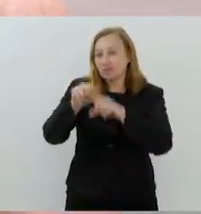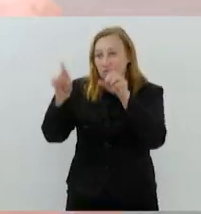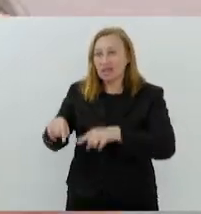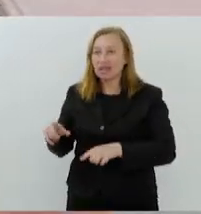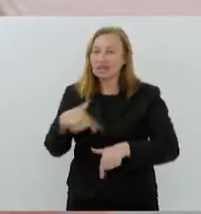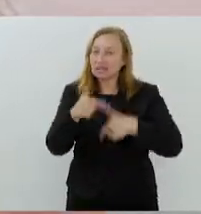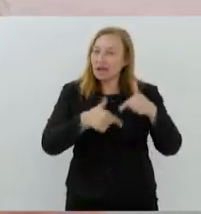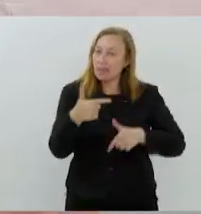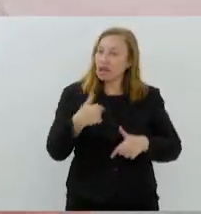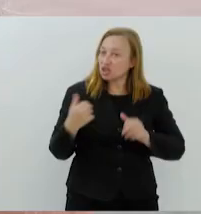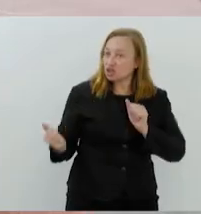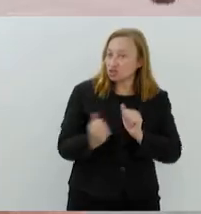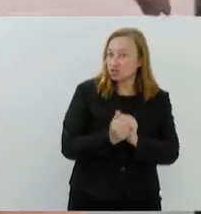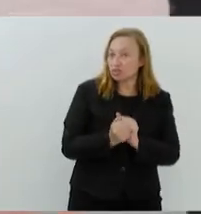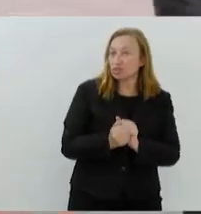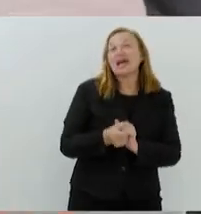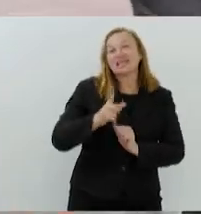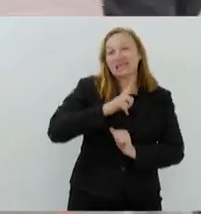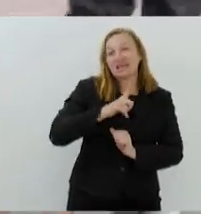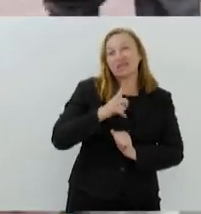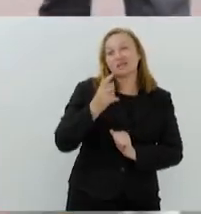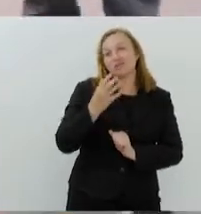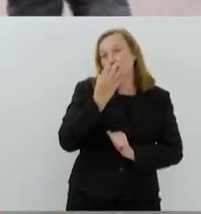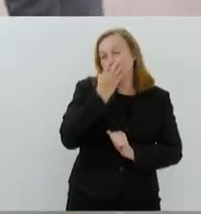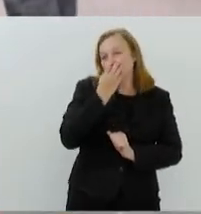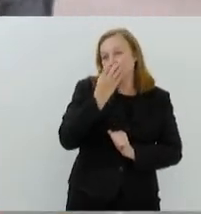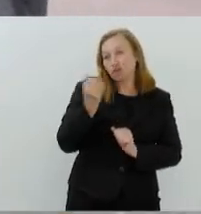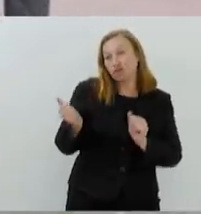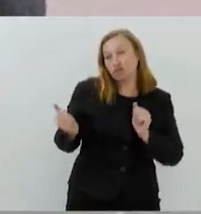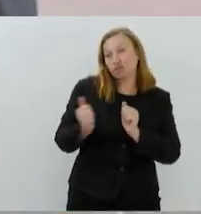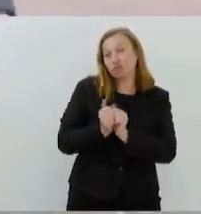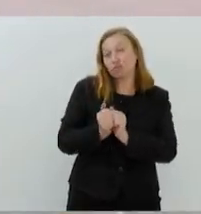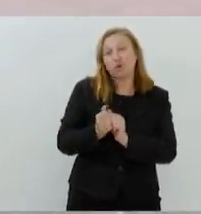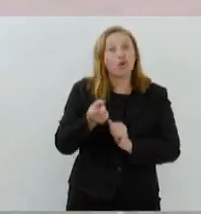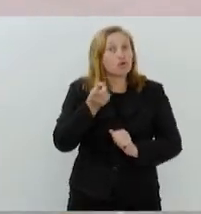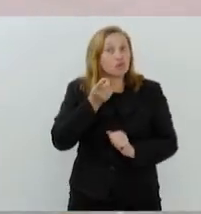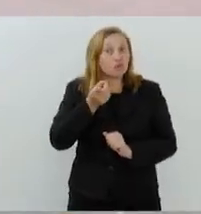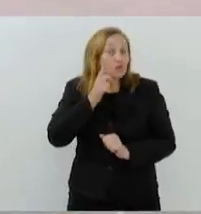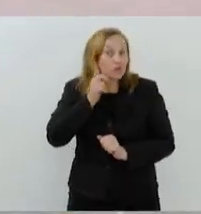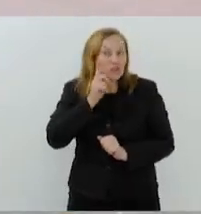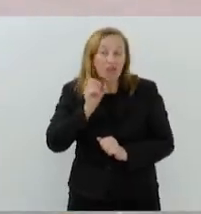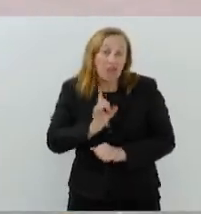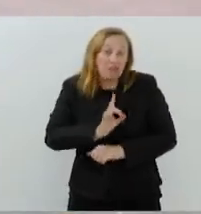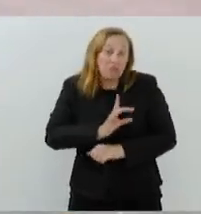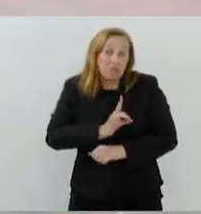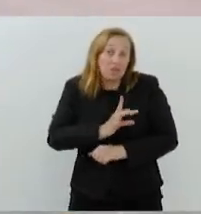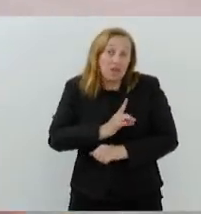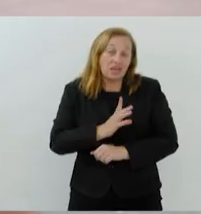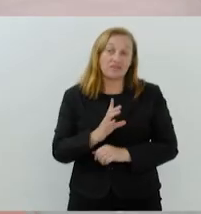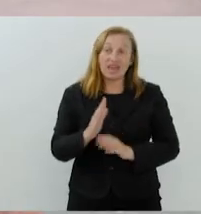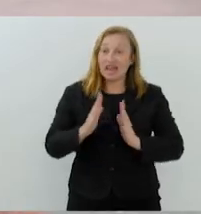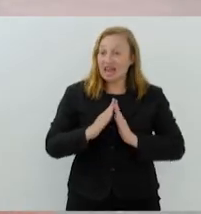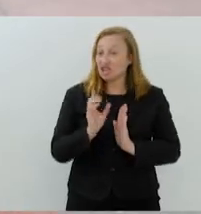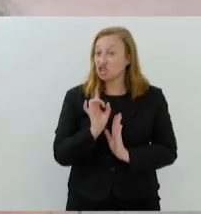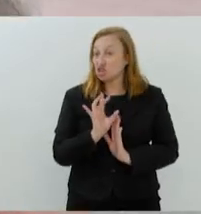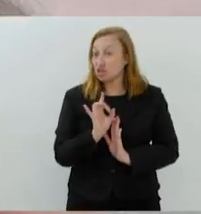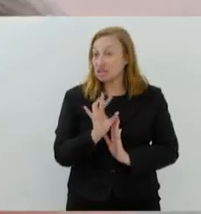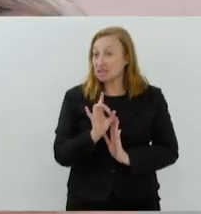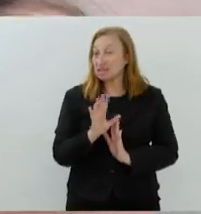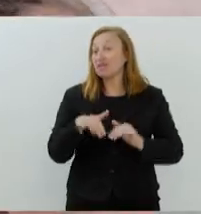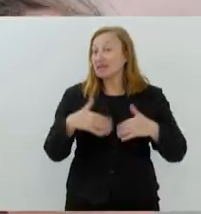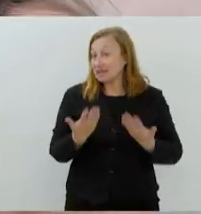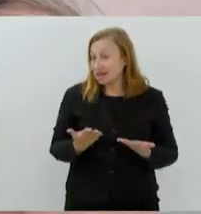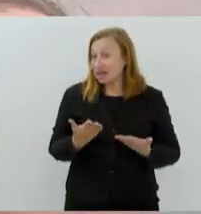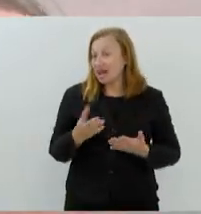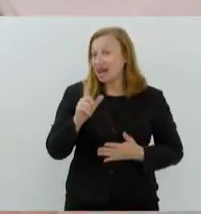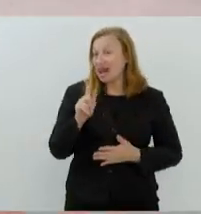petzinha que acompanha todo dia, porque é temerosa de ficar em casa, foi adotada. Então a Gil vai